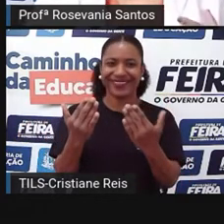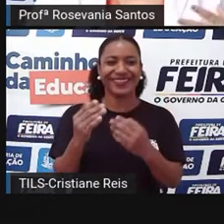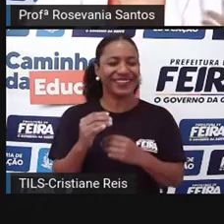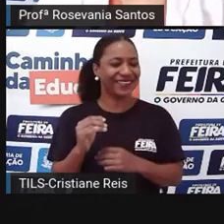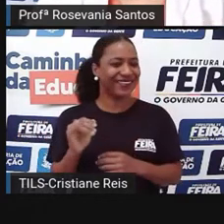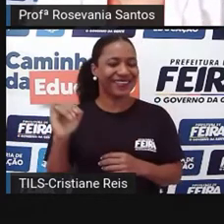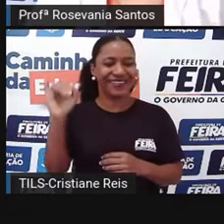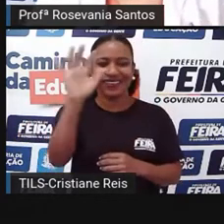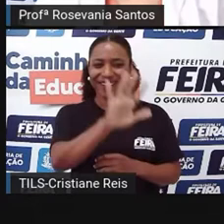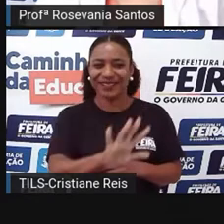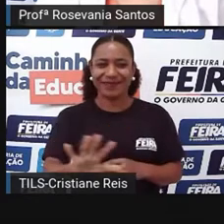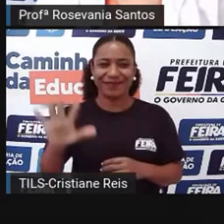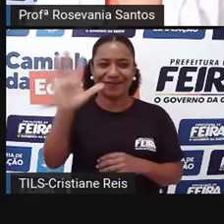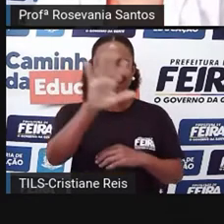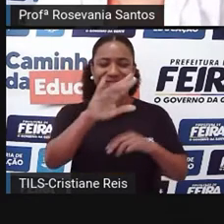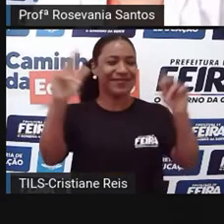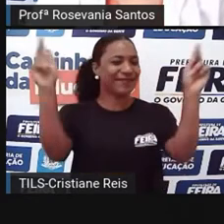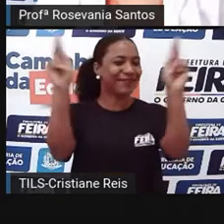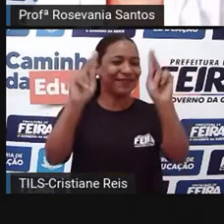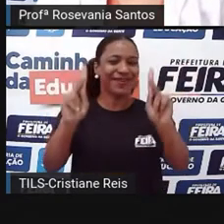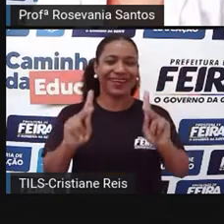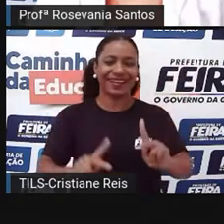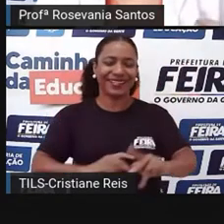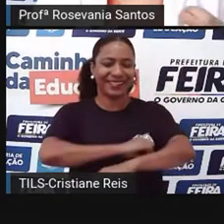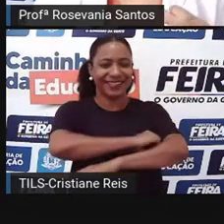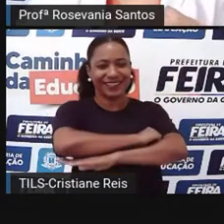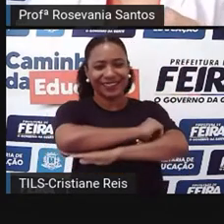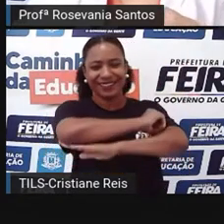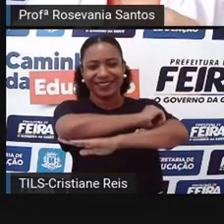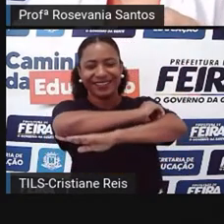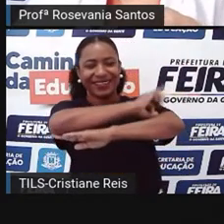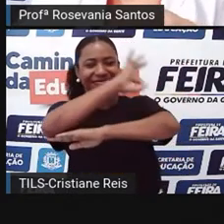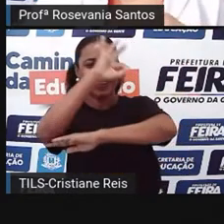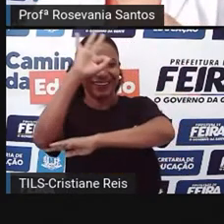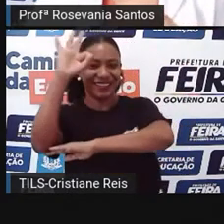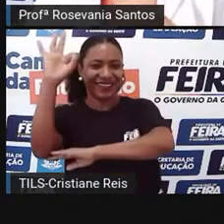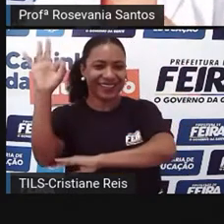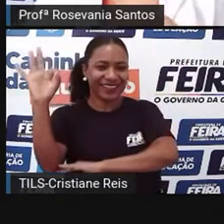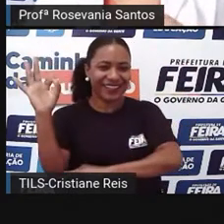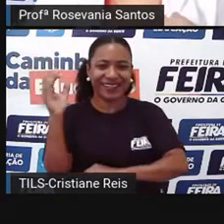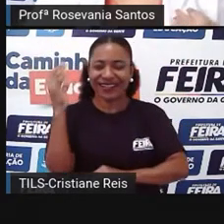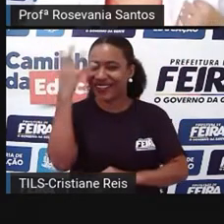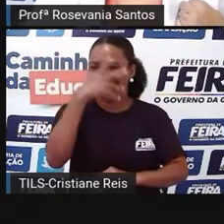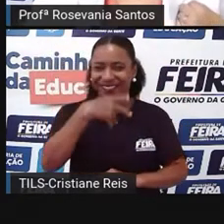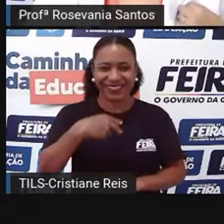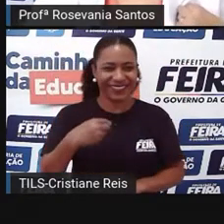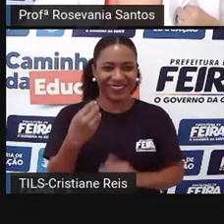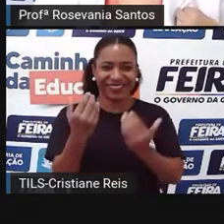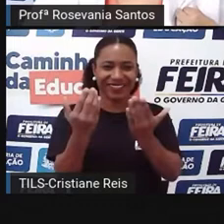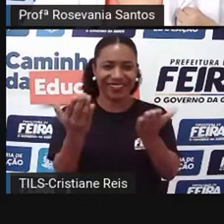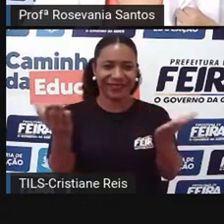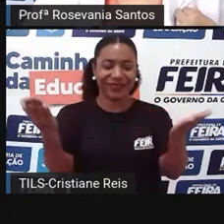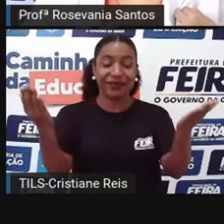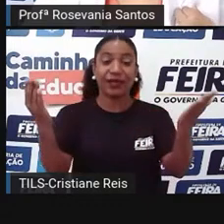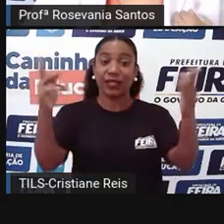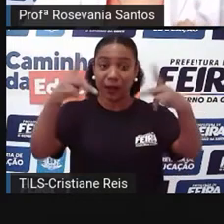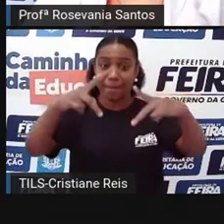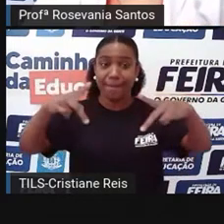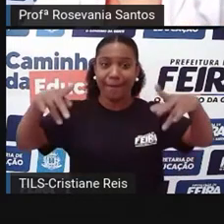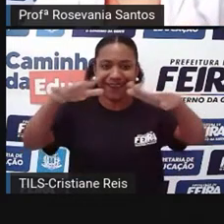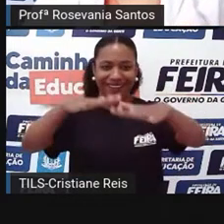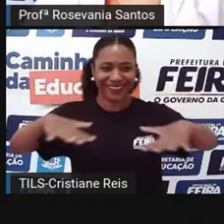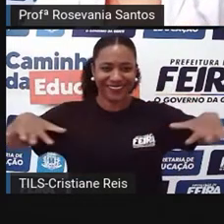experimentarem a paz, a energia, né, dessa imagem, já que geografia a gente trabalha com as paisagens, mostro essa paisagem para